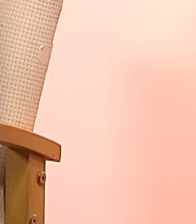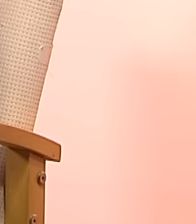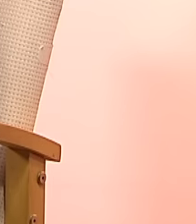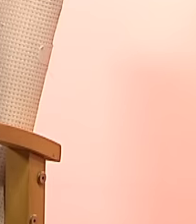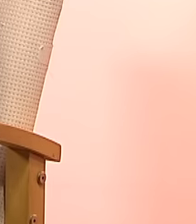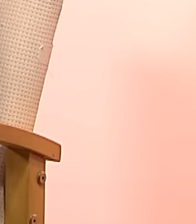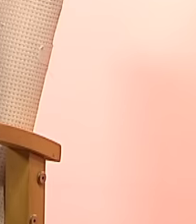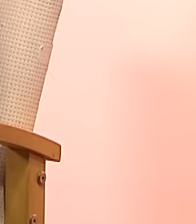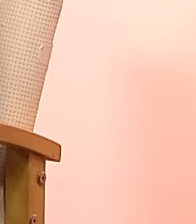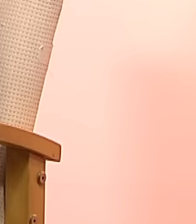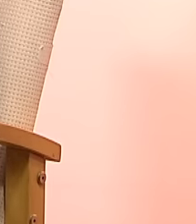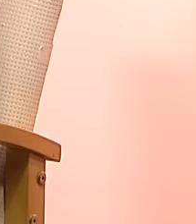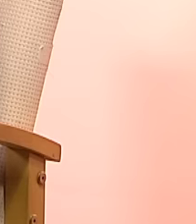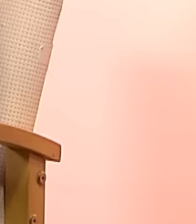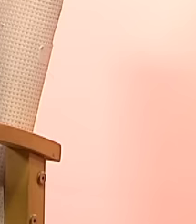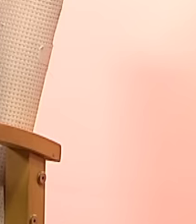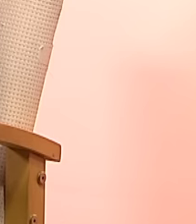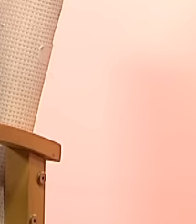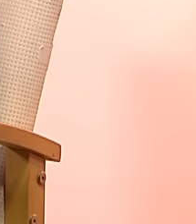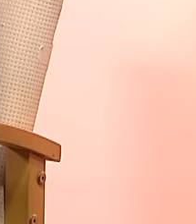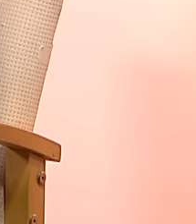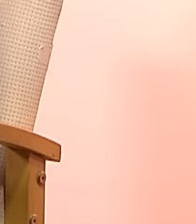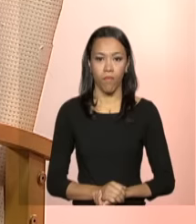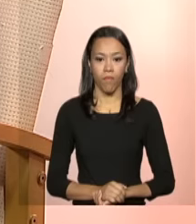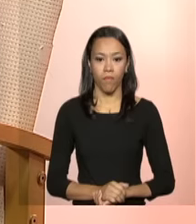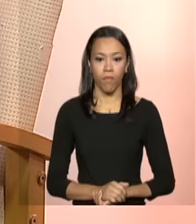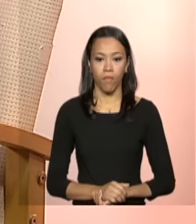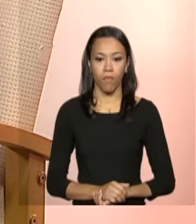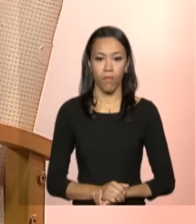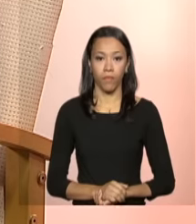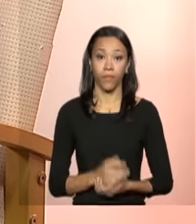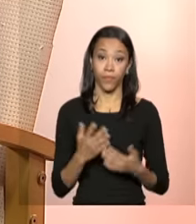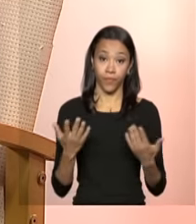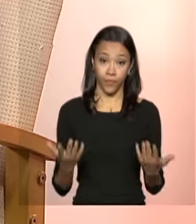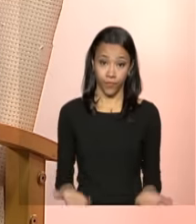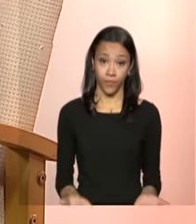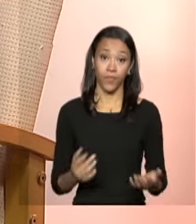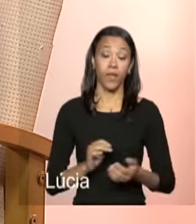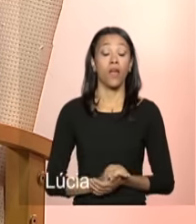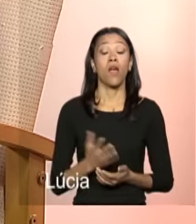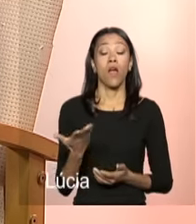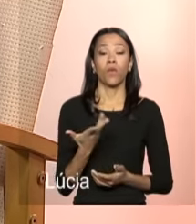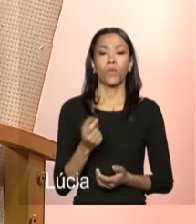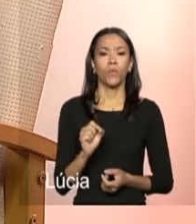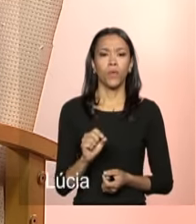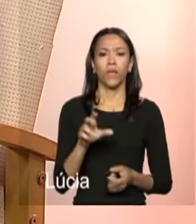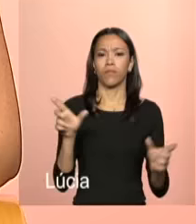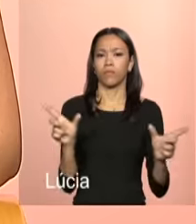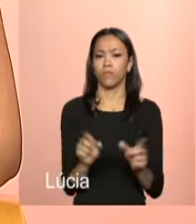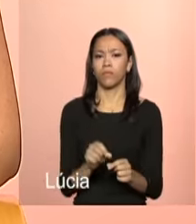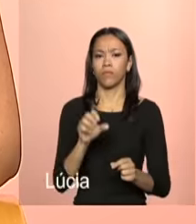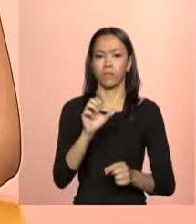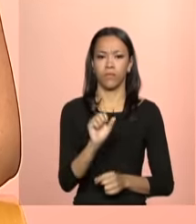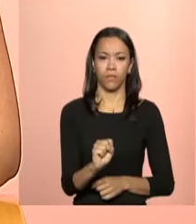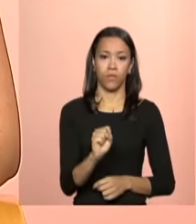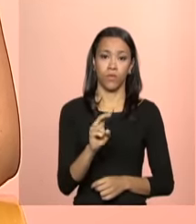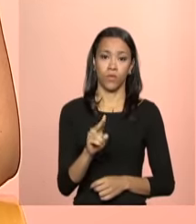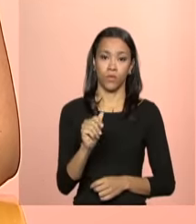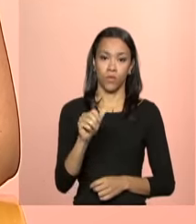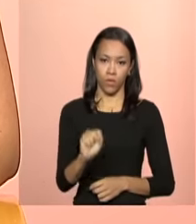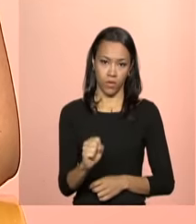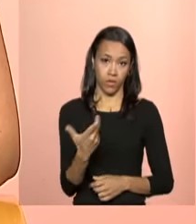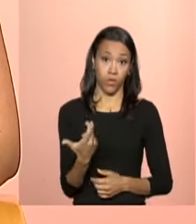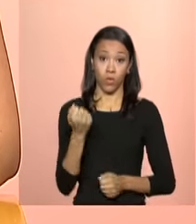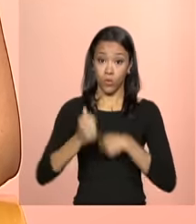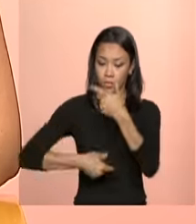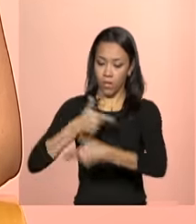trazemos como tema os serviços de acolhimento no Sistema Único de Assistência Social, o SUAS. Os serviços